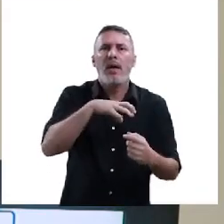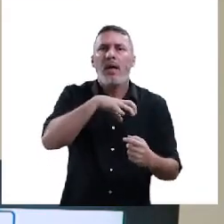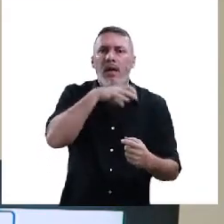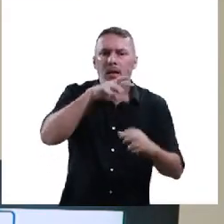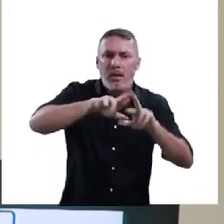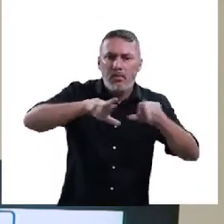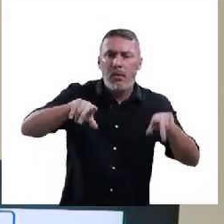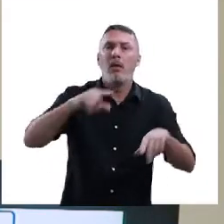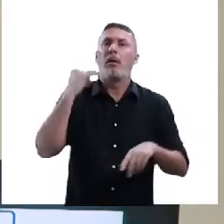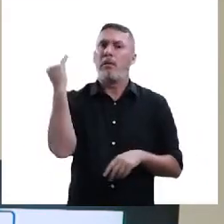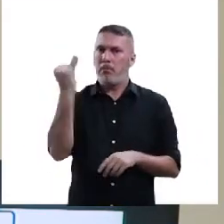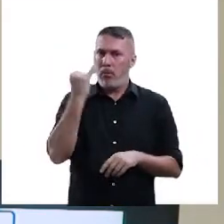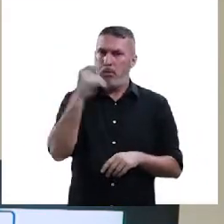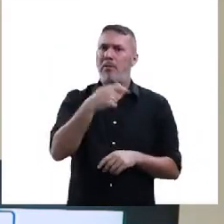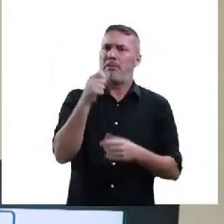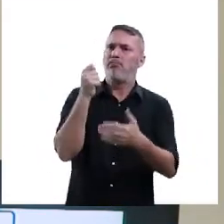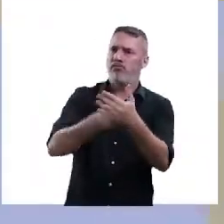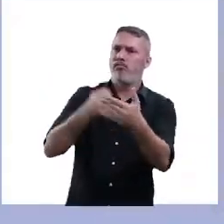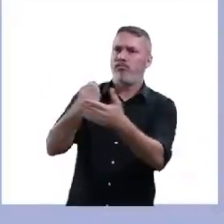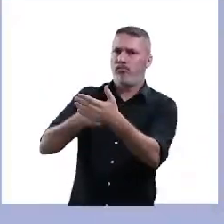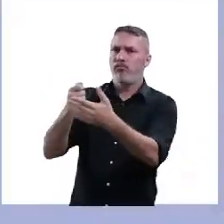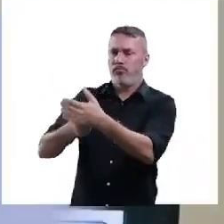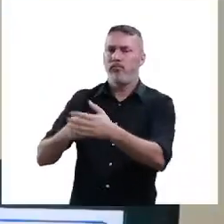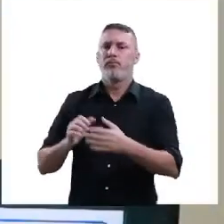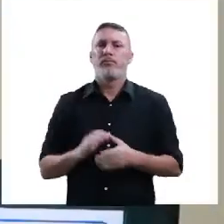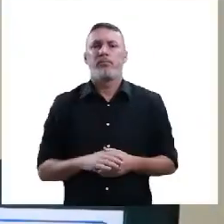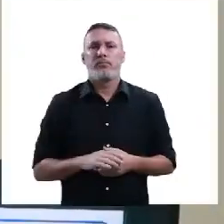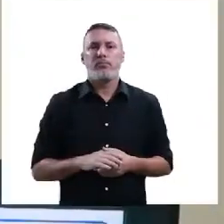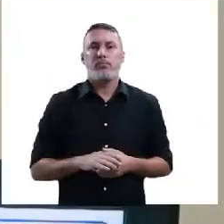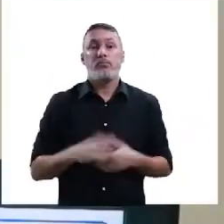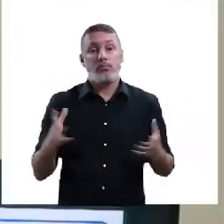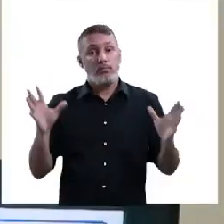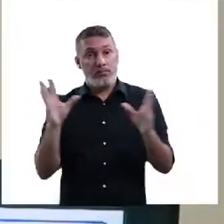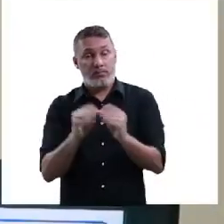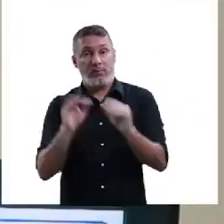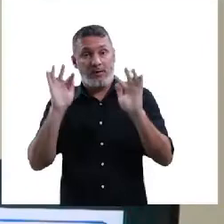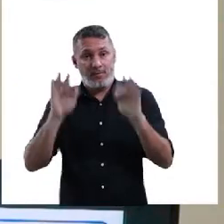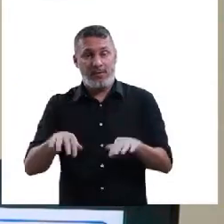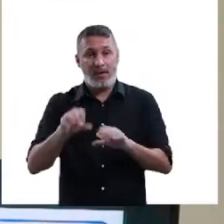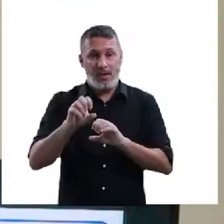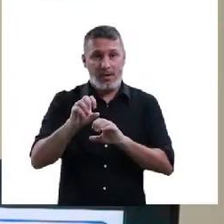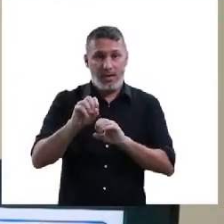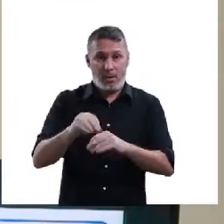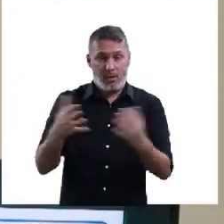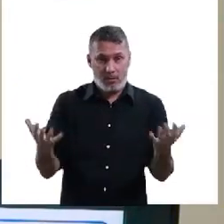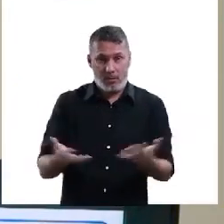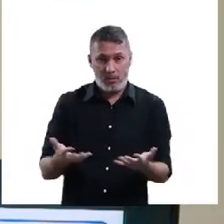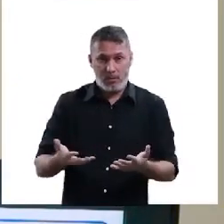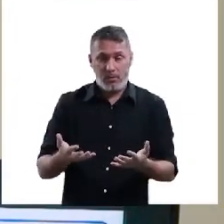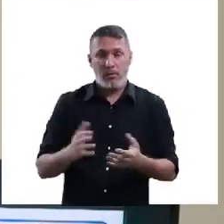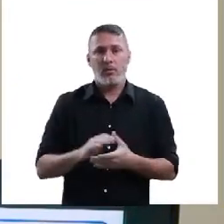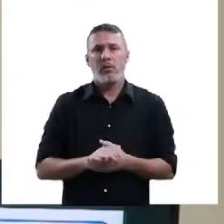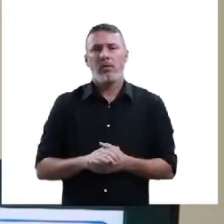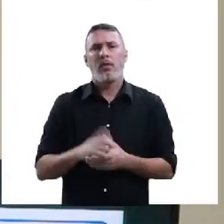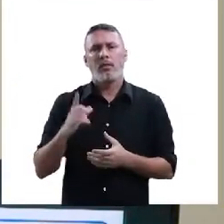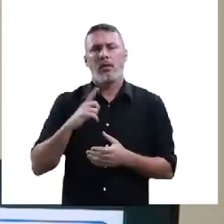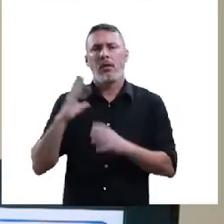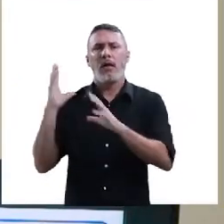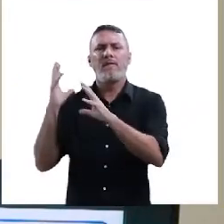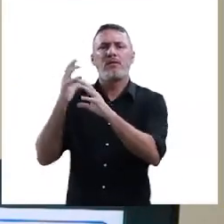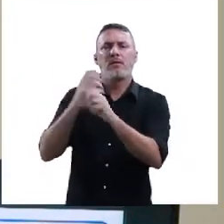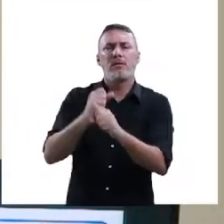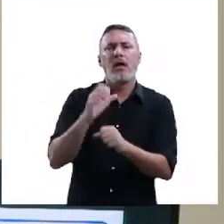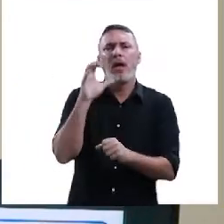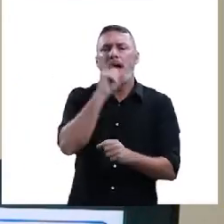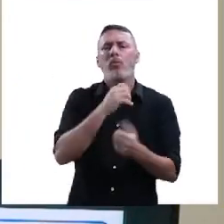importante de ser combatida. Então, quase finalizando a nossa aula, nós vamos revisar